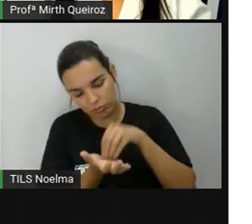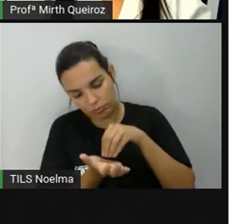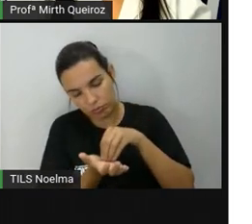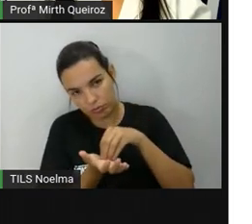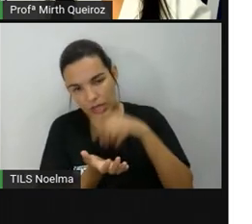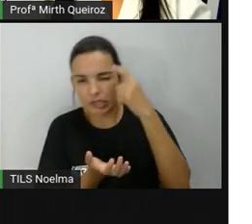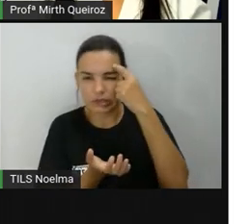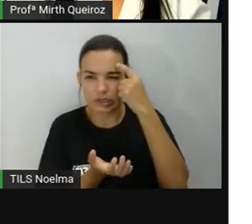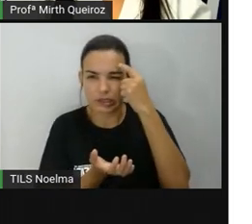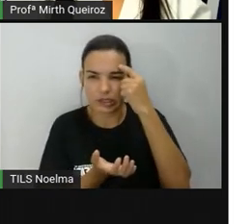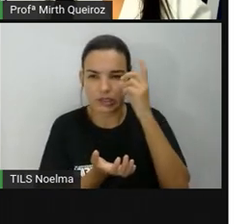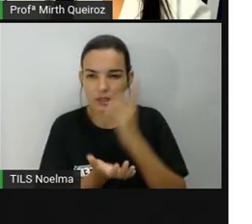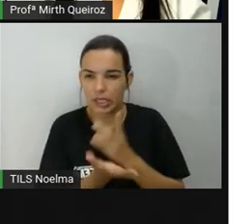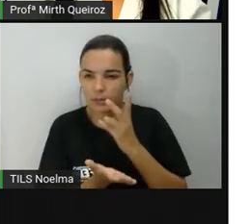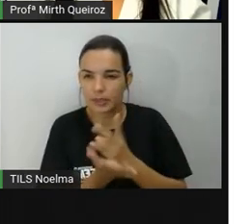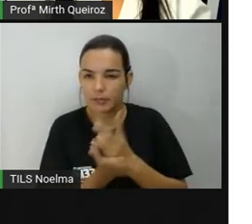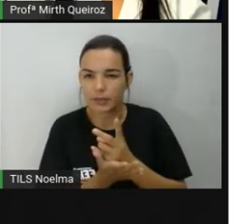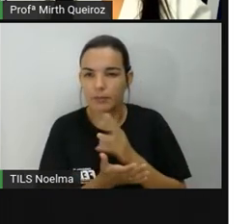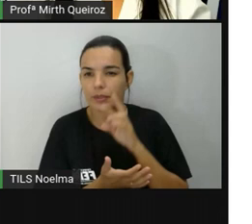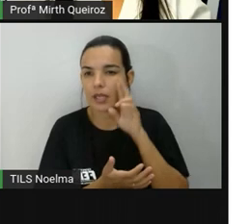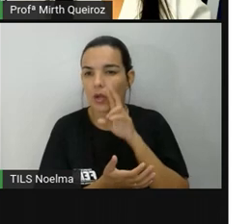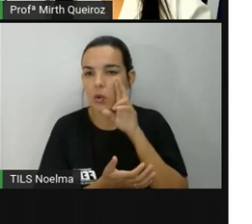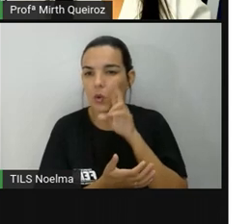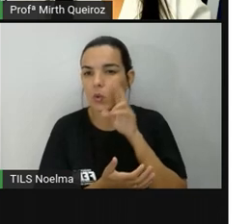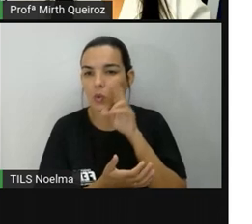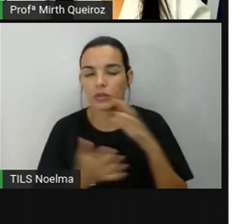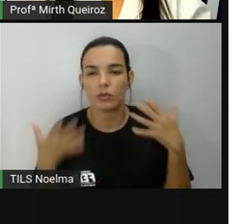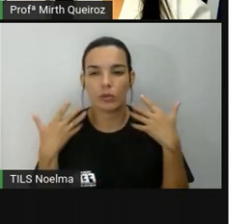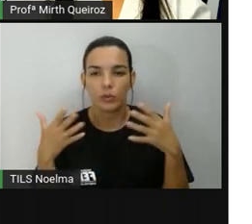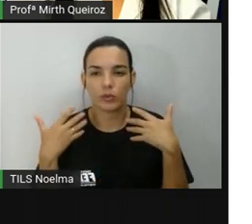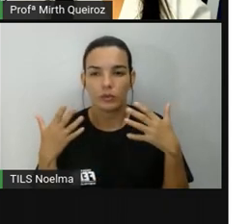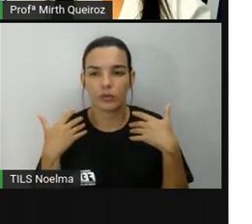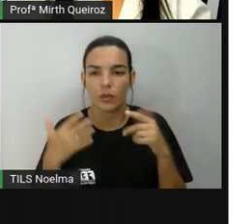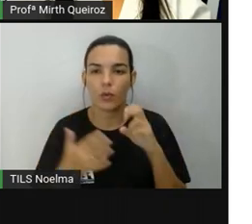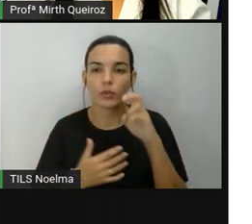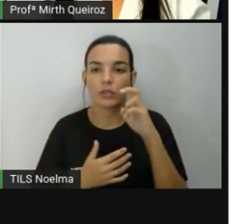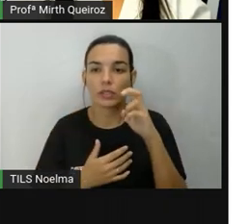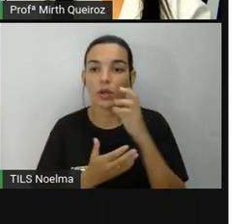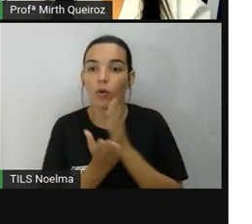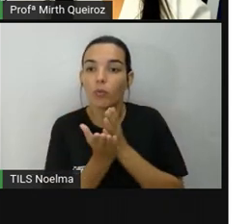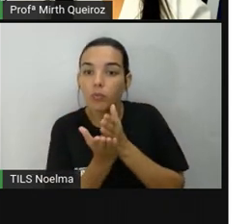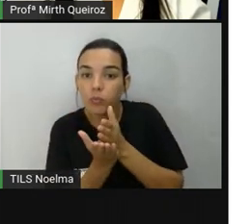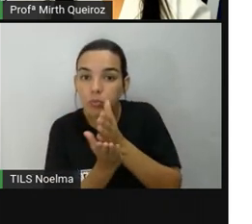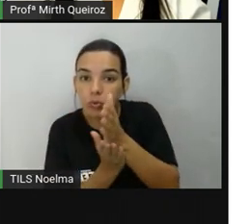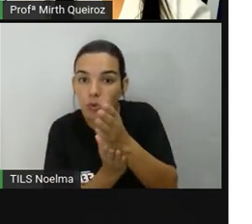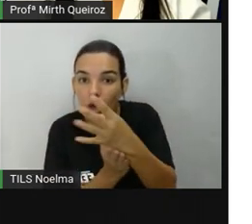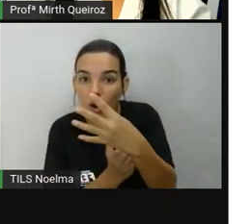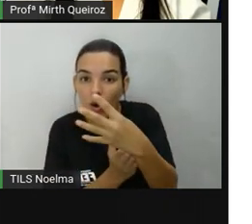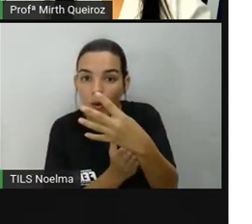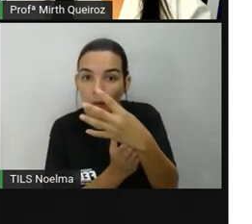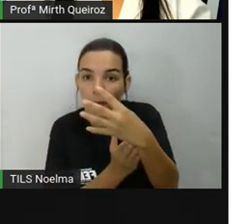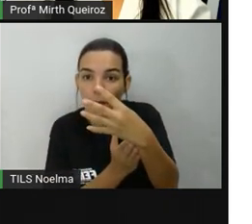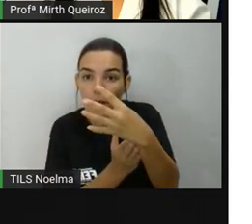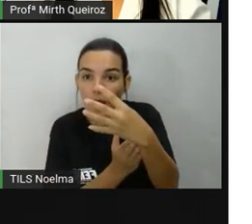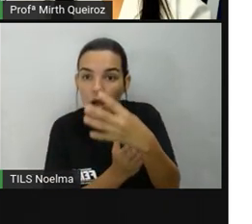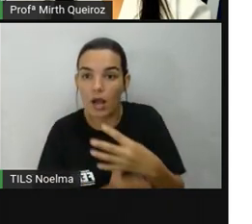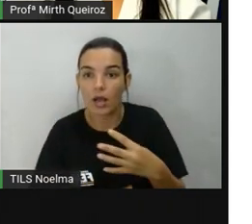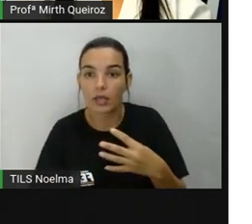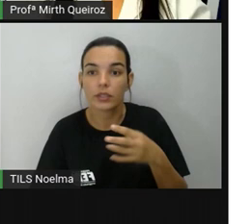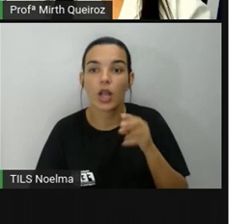ventos para a gente conseguir identificar qual direção ele jogou. O 5, ele vai jogar para a direção